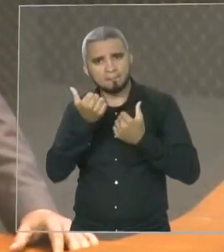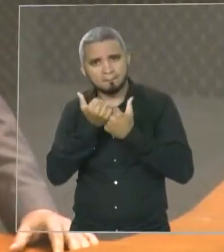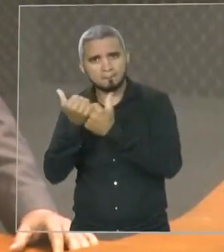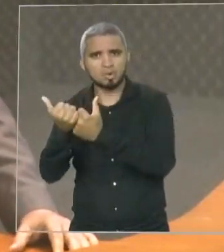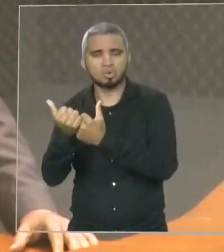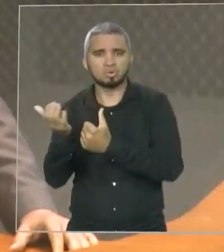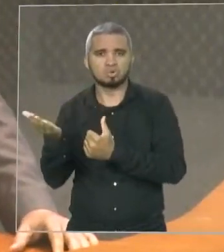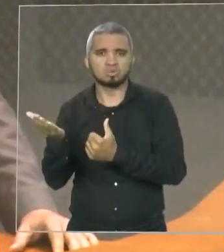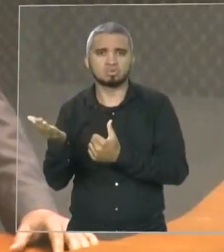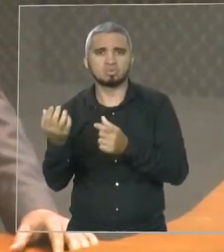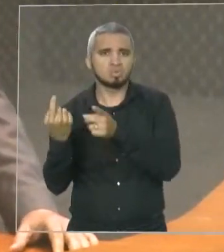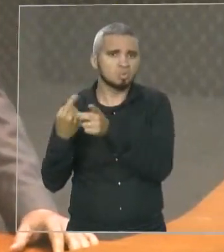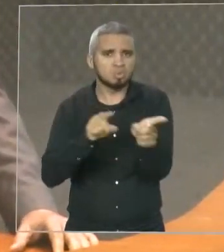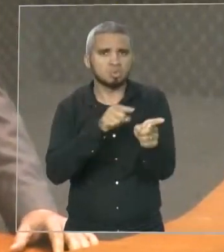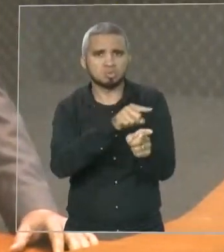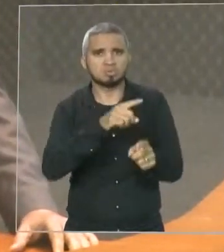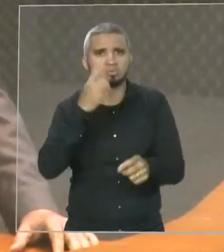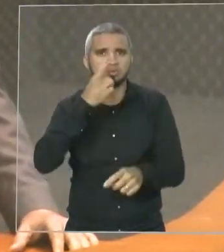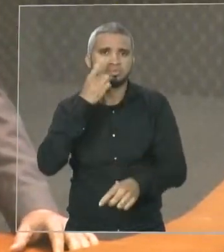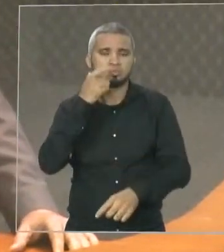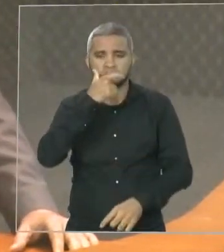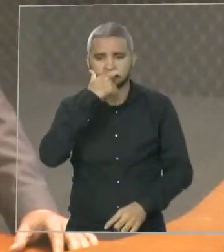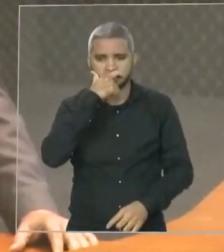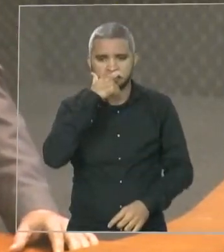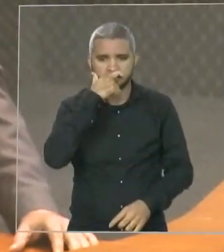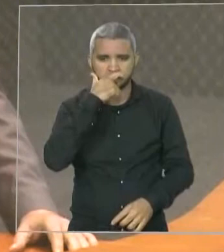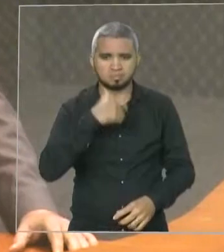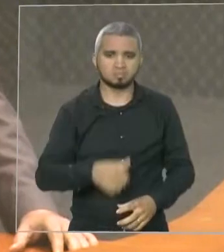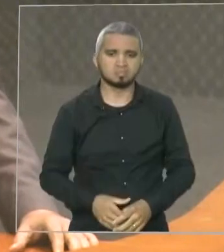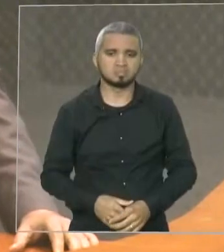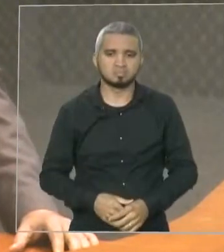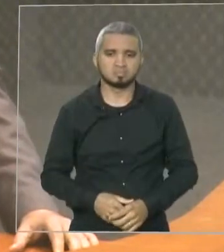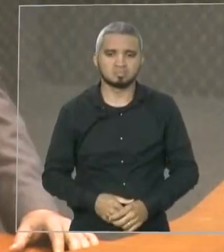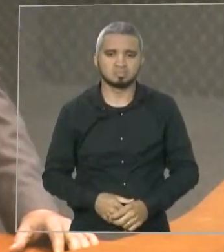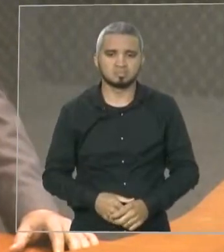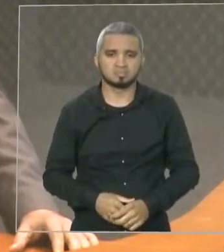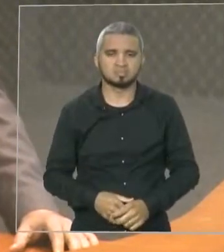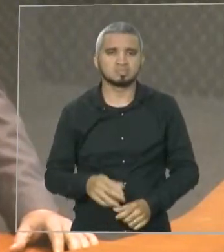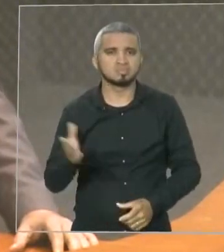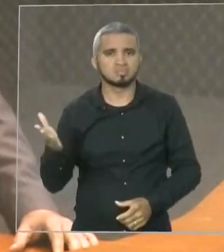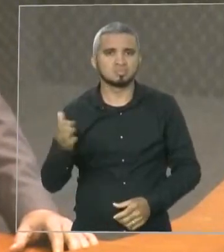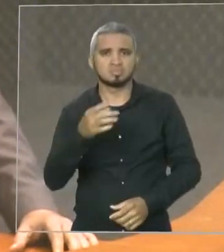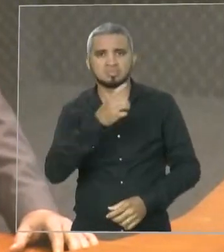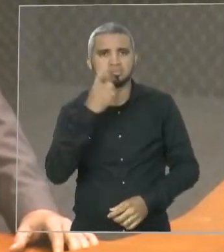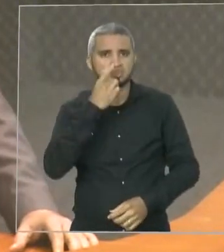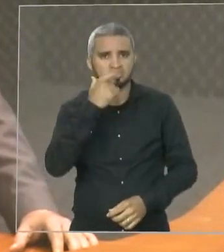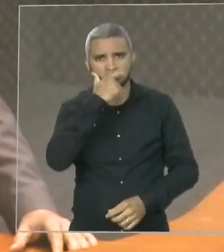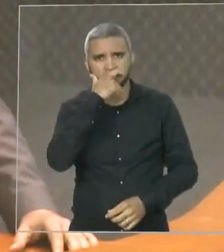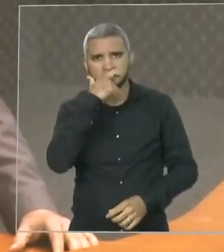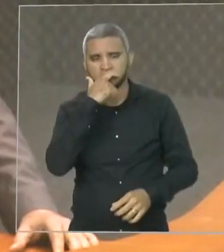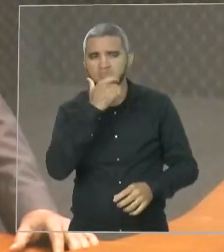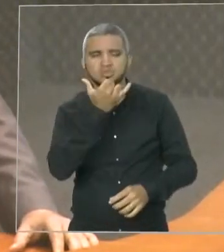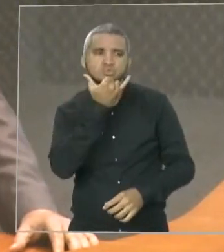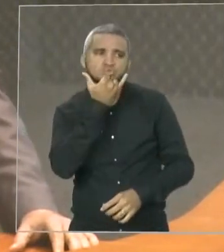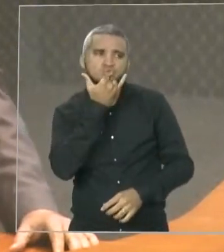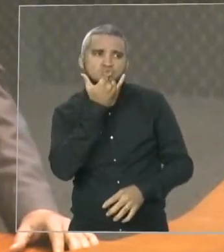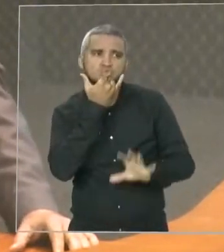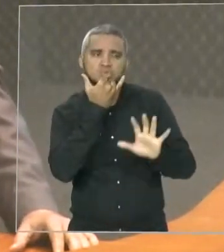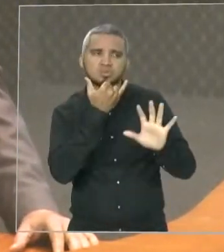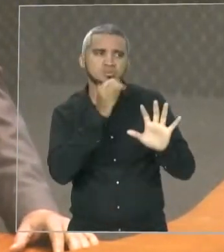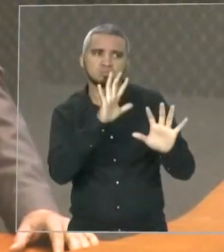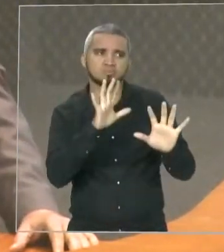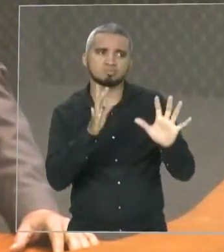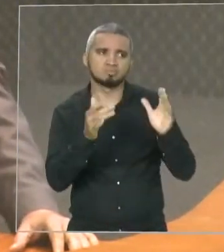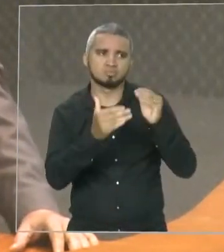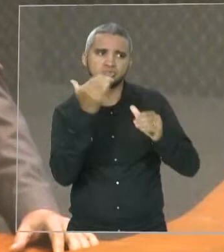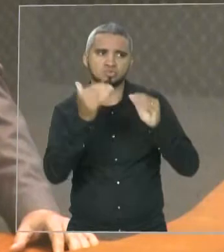rebater o que disse aqui o deputado César Pires. É absolutamente sem sentido as suas colocações. Mas a gente está